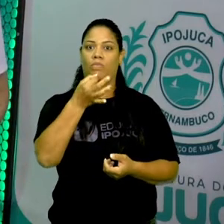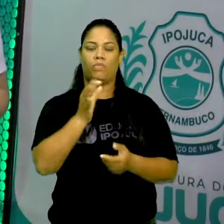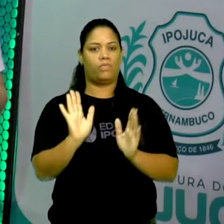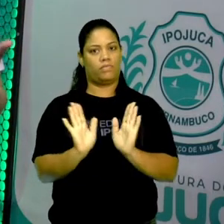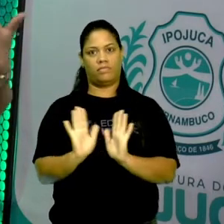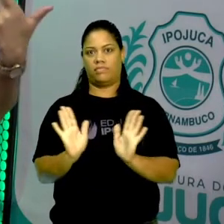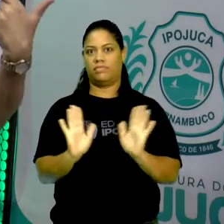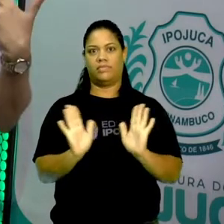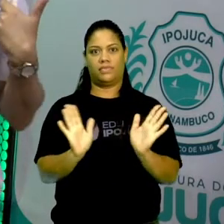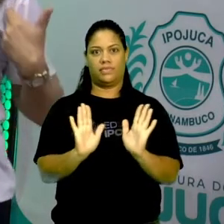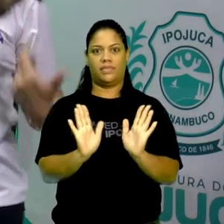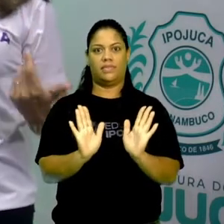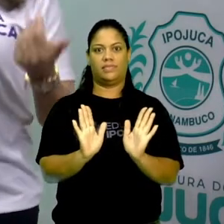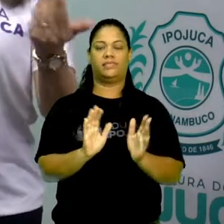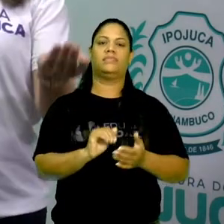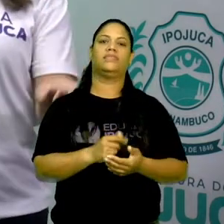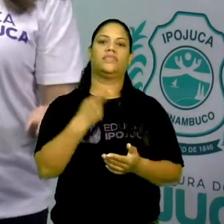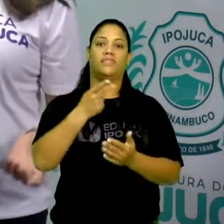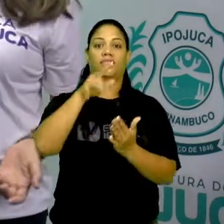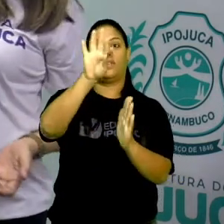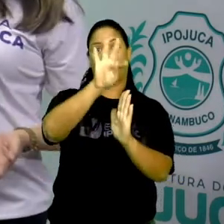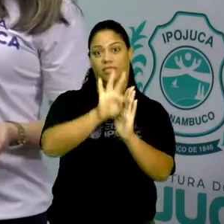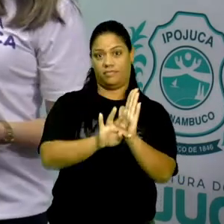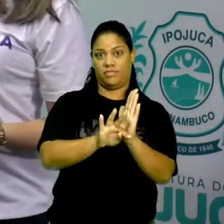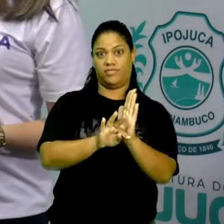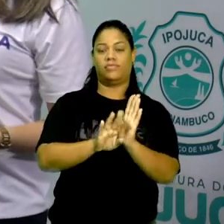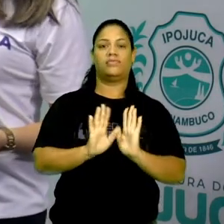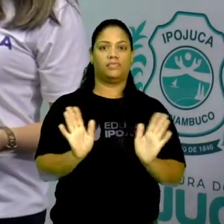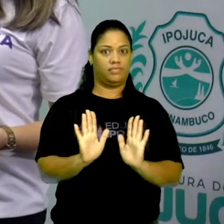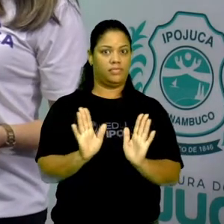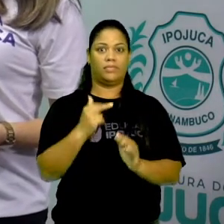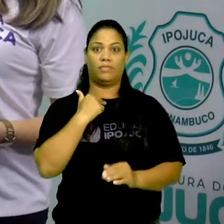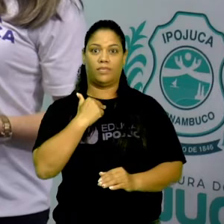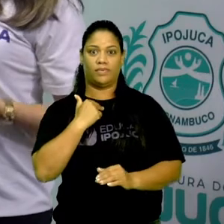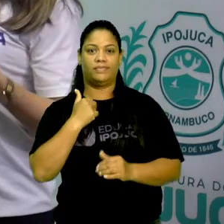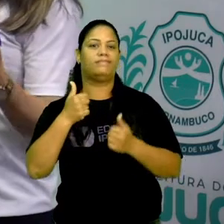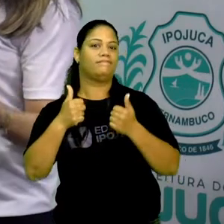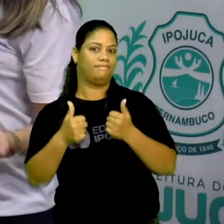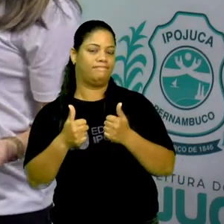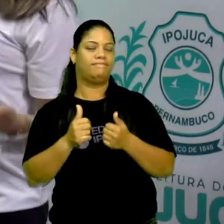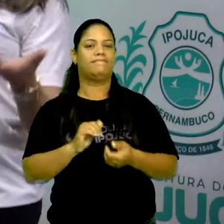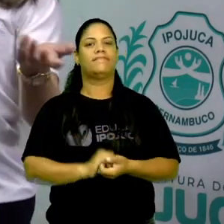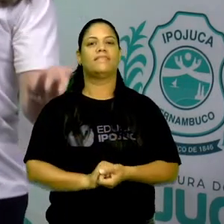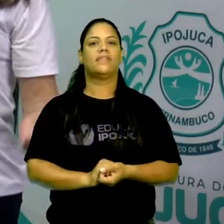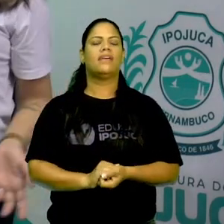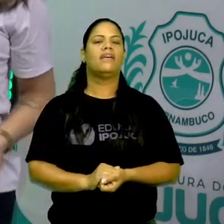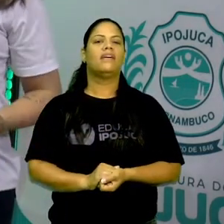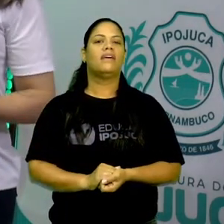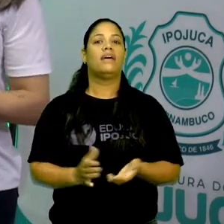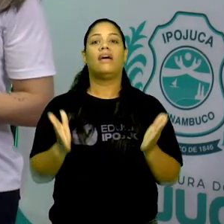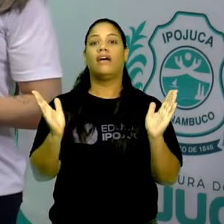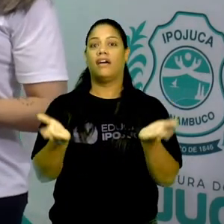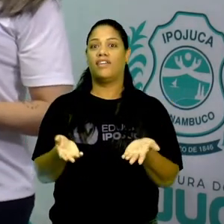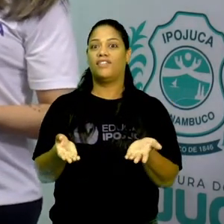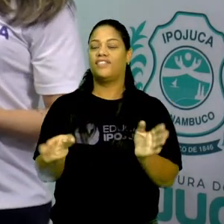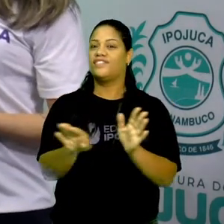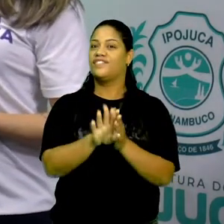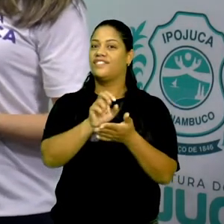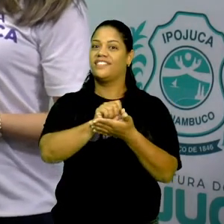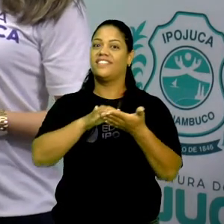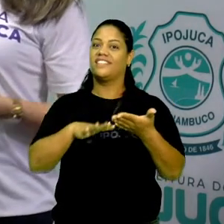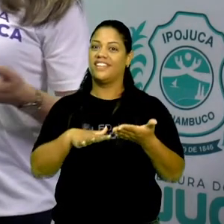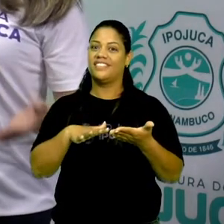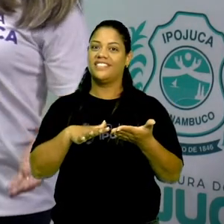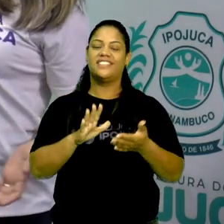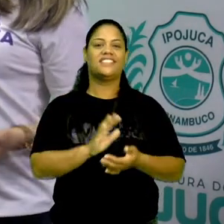criticamente em relação ao que é dito no texto original. Beleza? Então, olha só. E aí, chegou a hora do desafio da